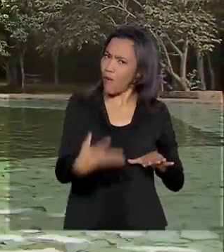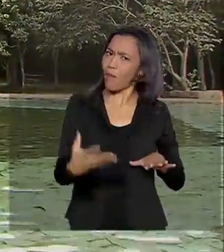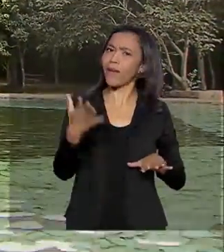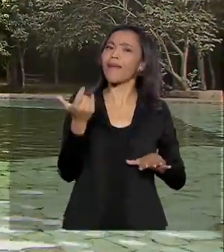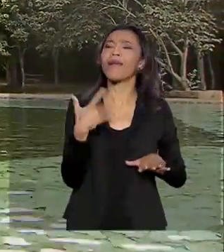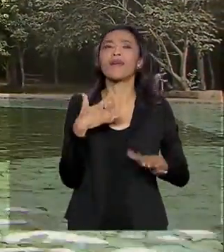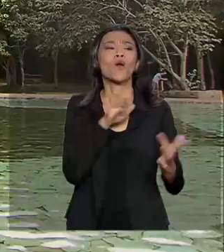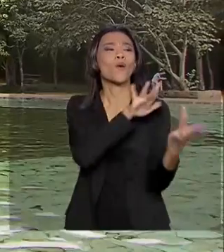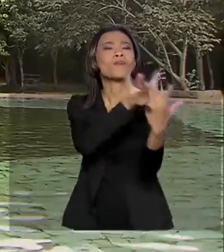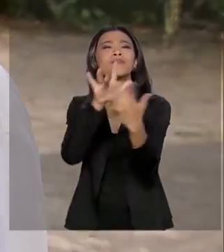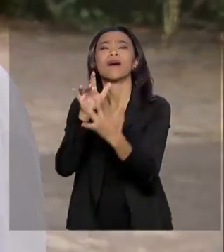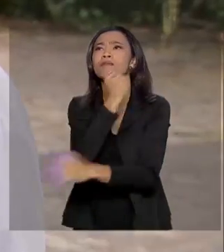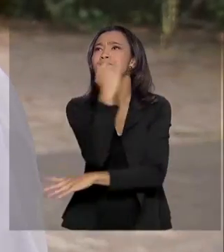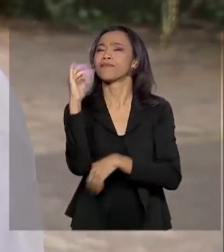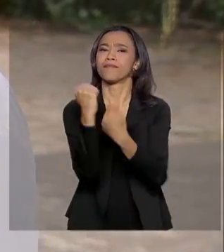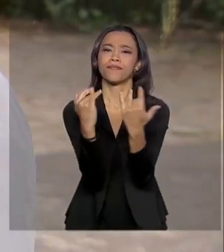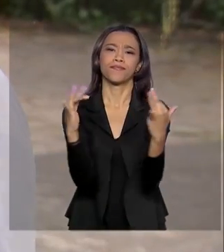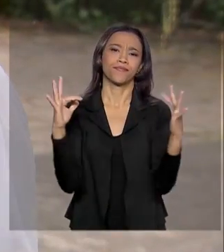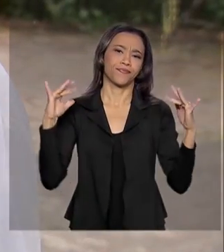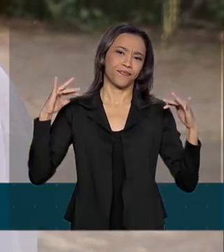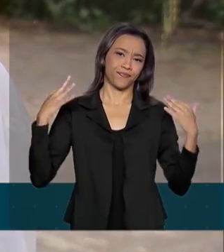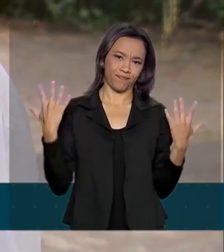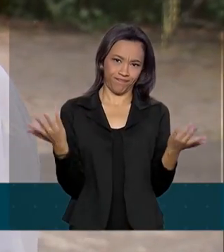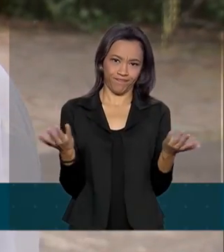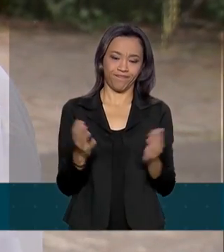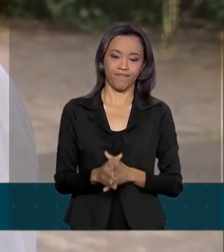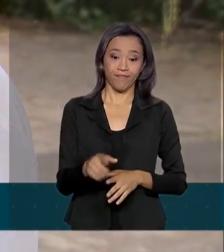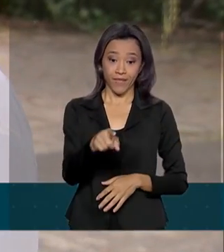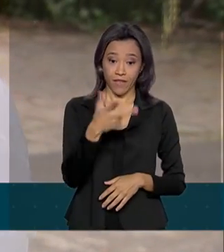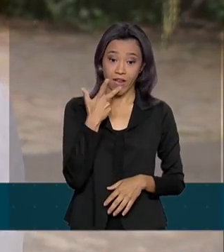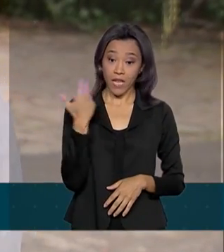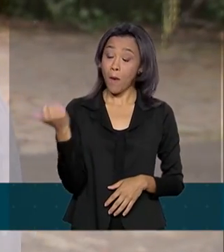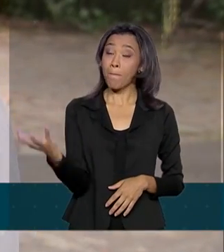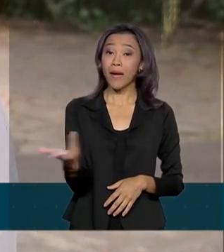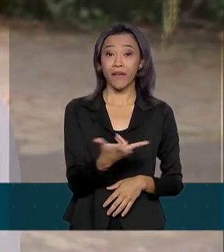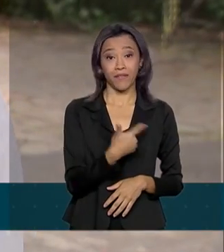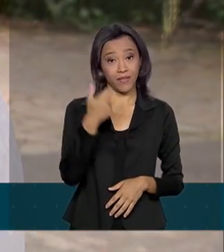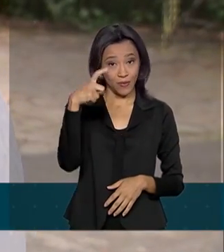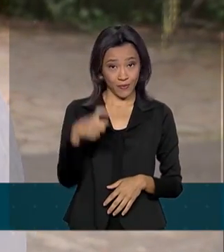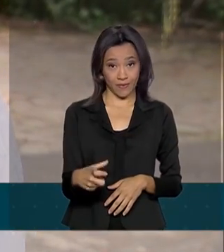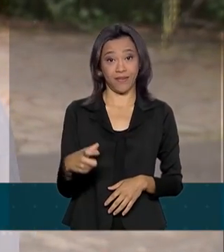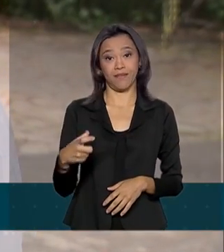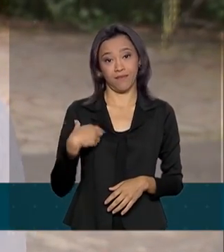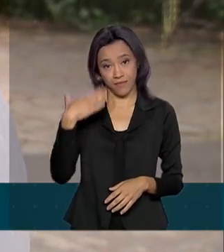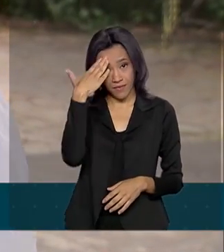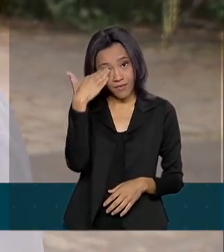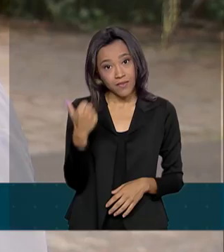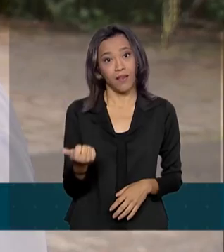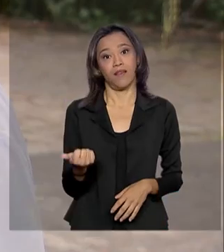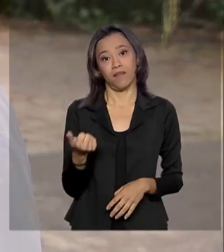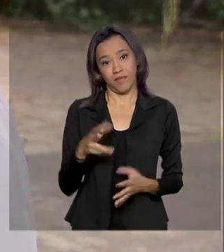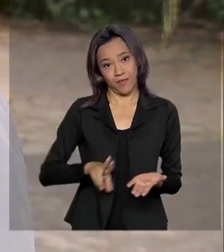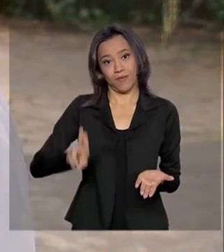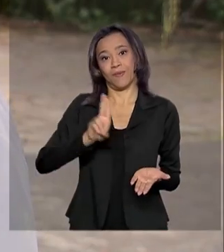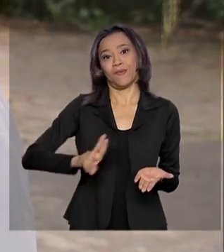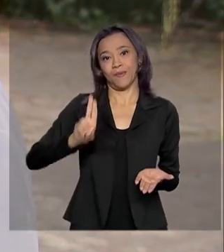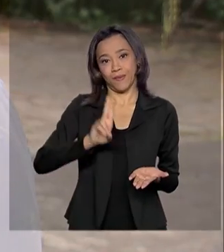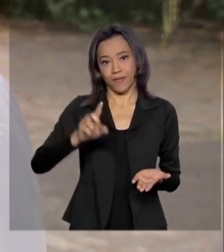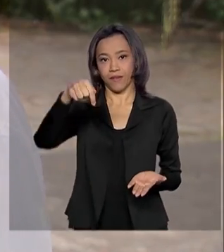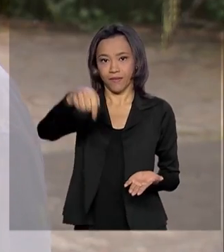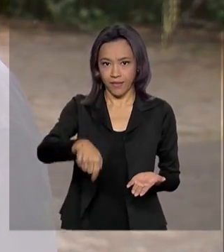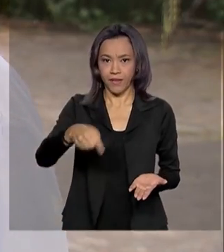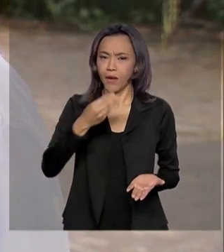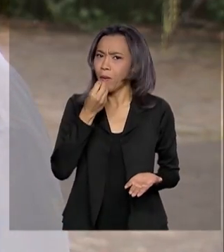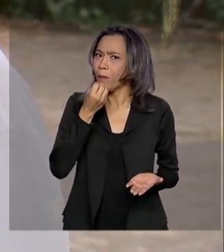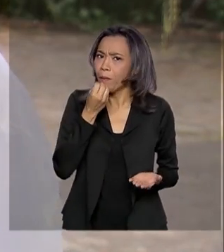contato com a natureza. Uma maravilha para quem sabe usufruir desse bem que